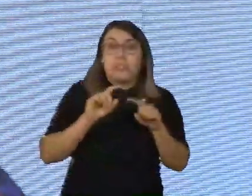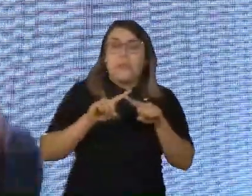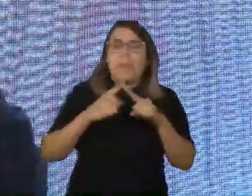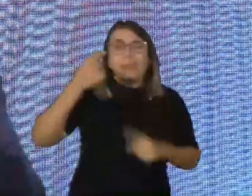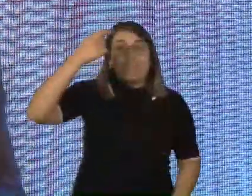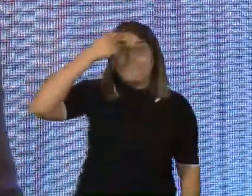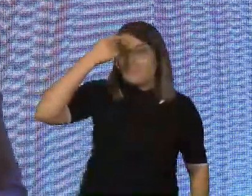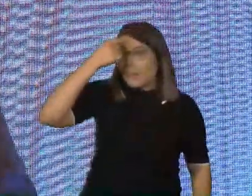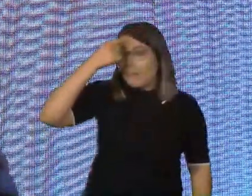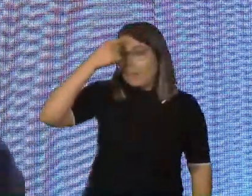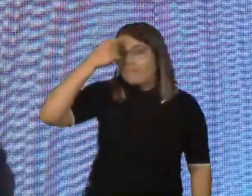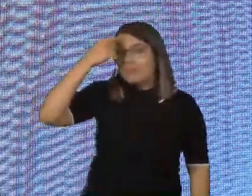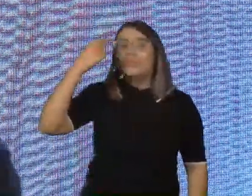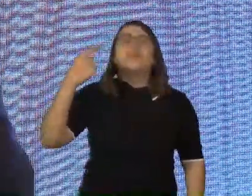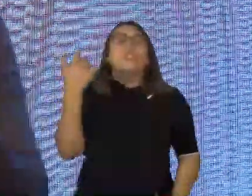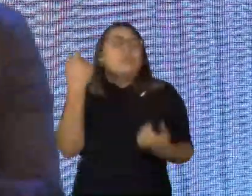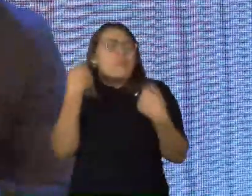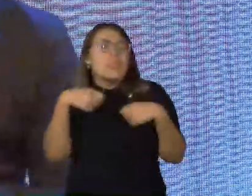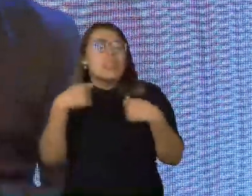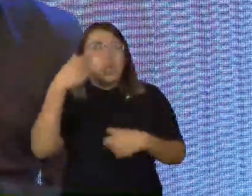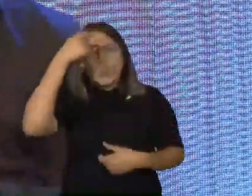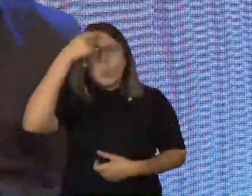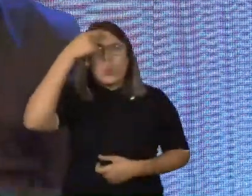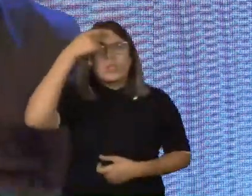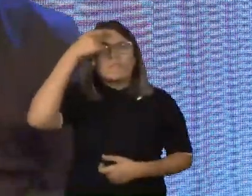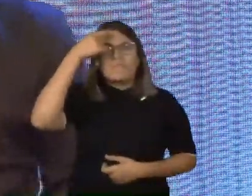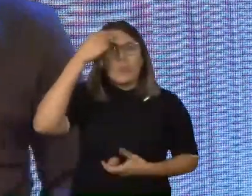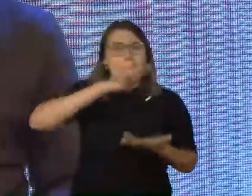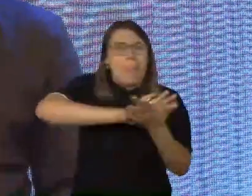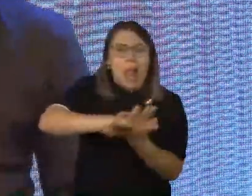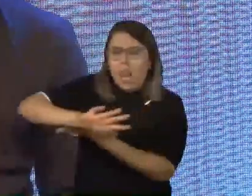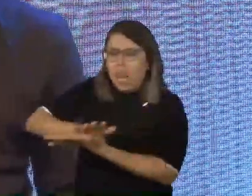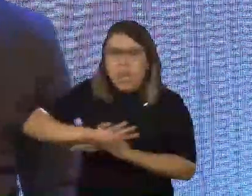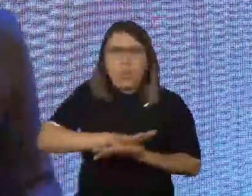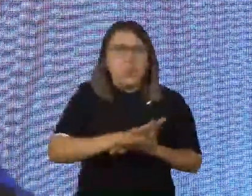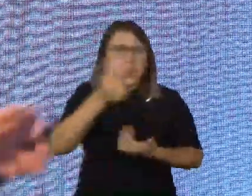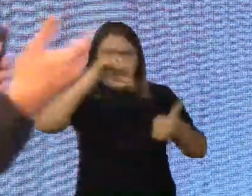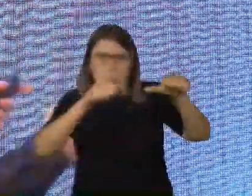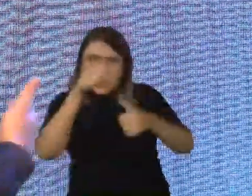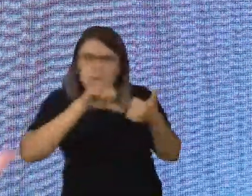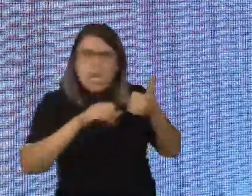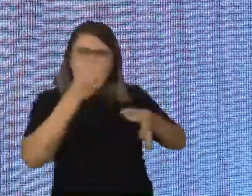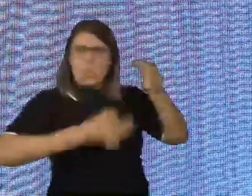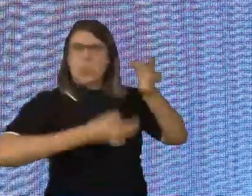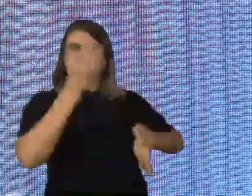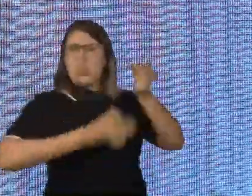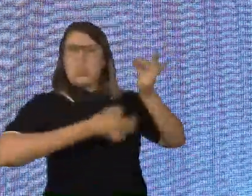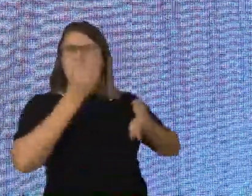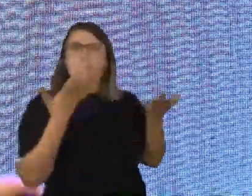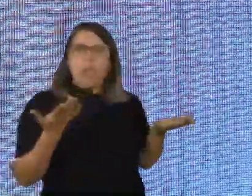mente consciente, aquela que opera no campo do preconceito. Julgamento, analítico, essa é a nossa mente